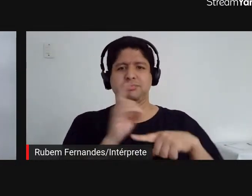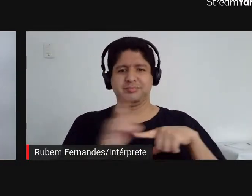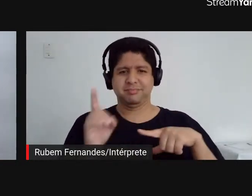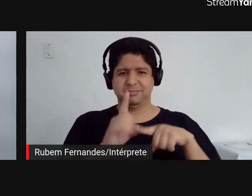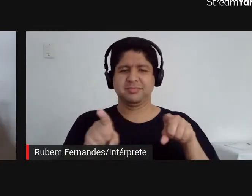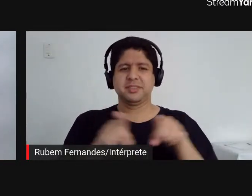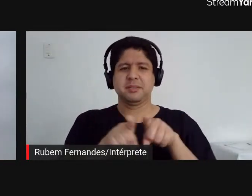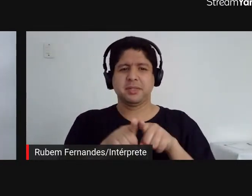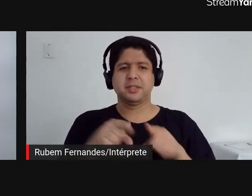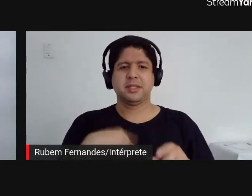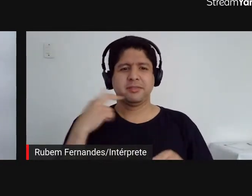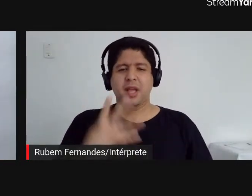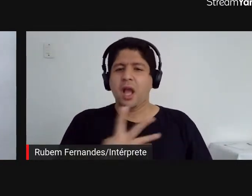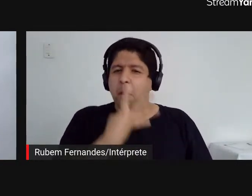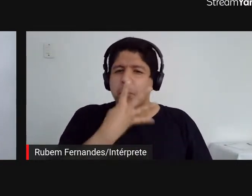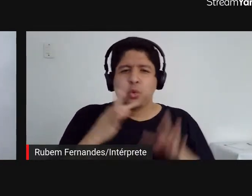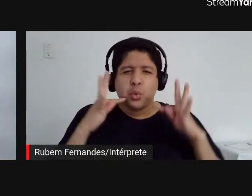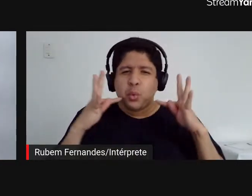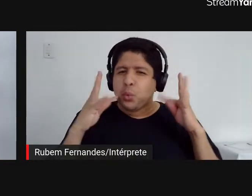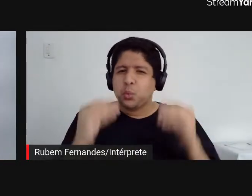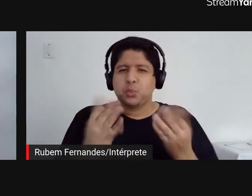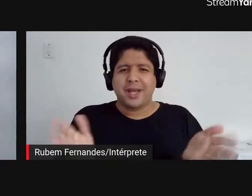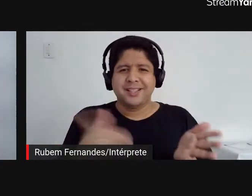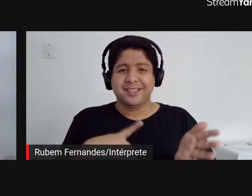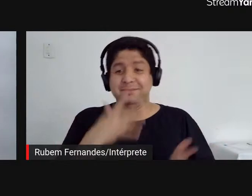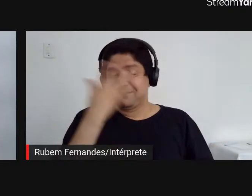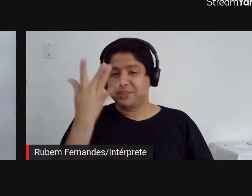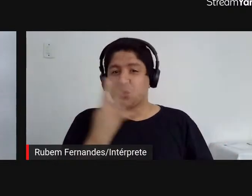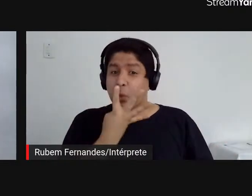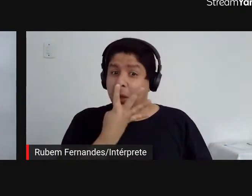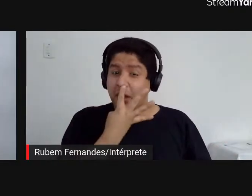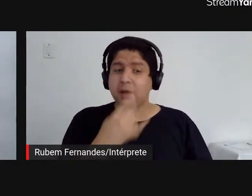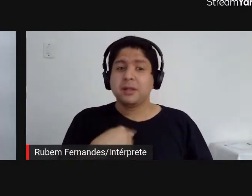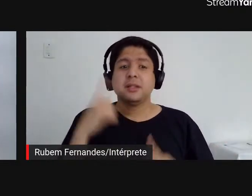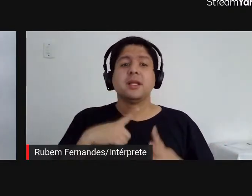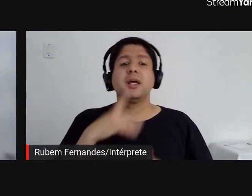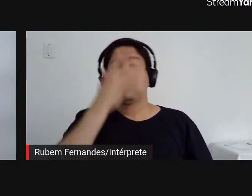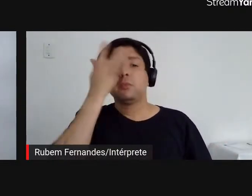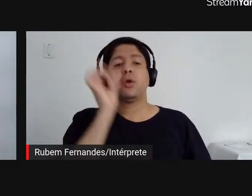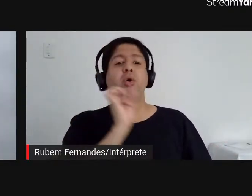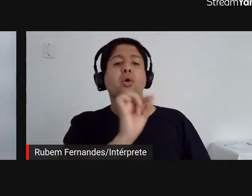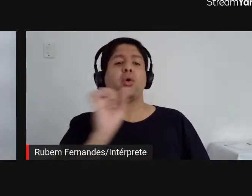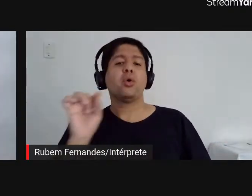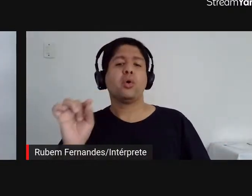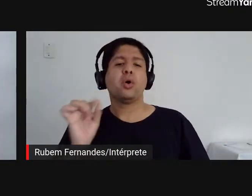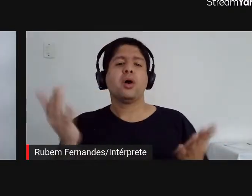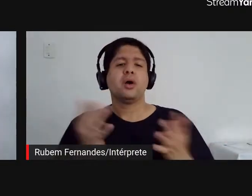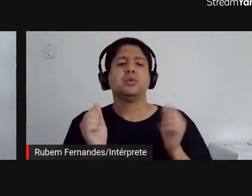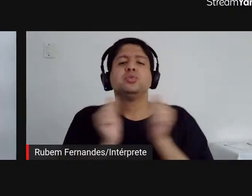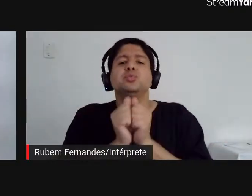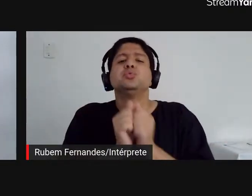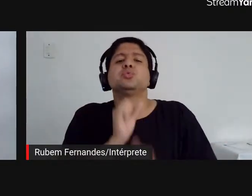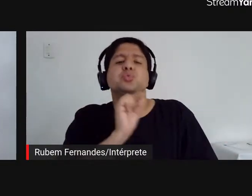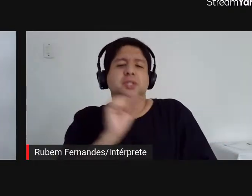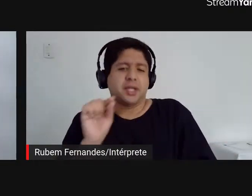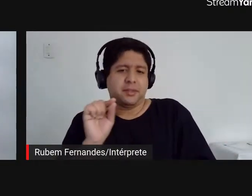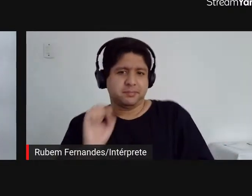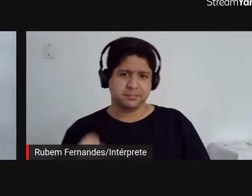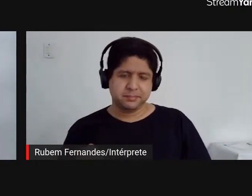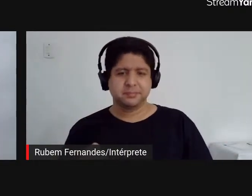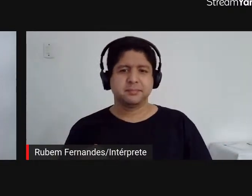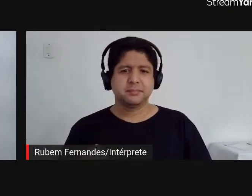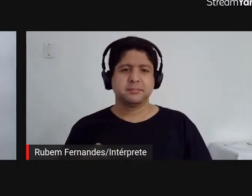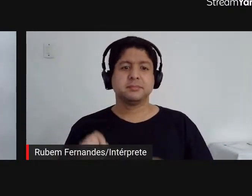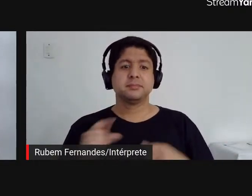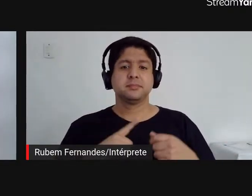eu já admiro todos eles desde já. E quem são essas pessoas que estão comigo hoje? Bom, a